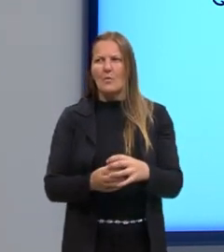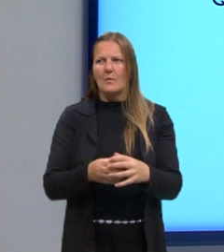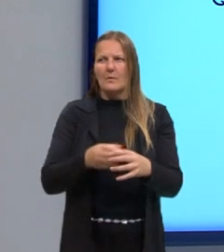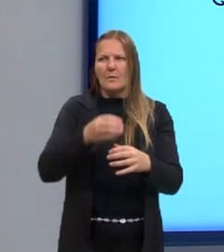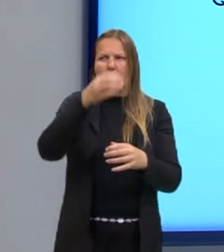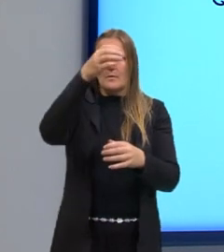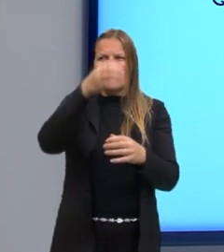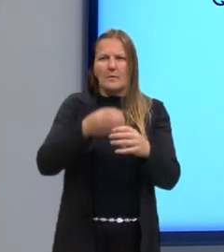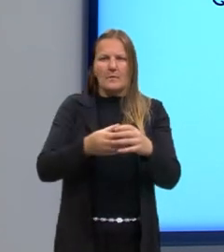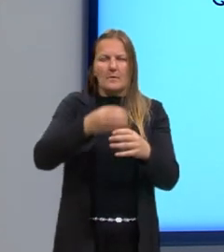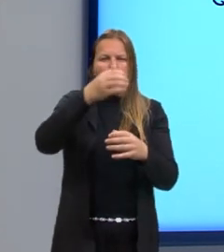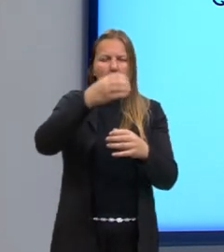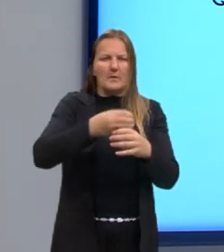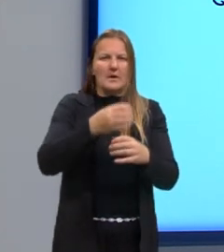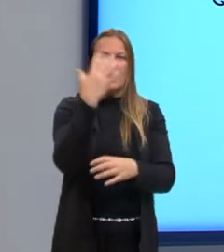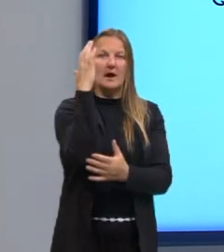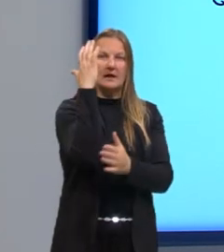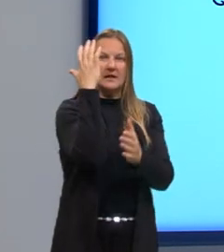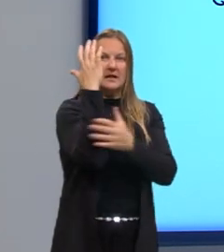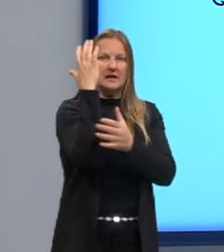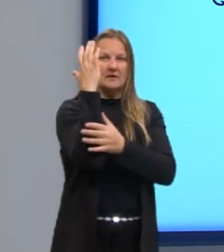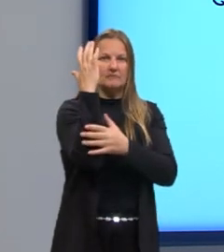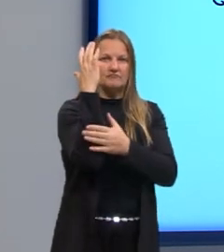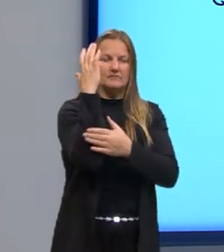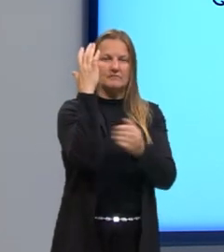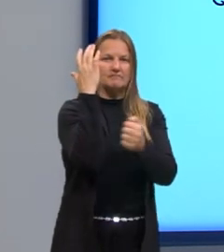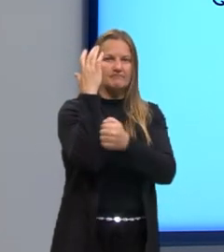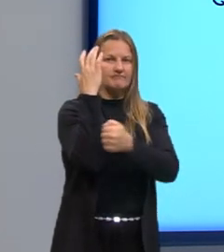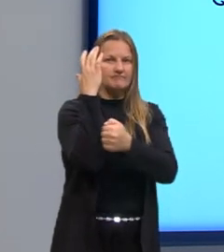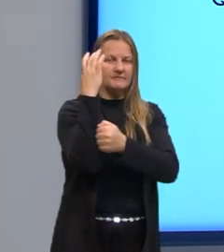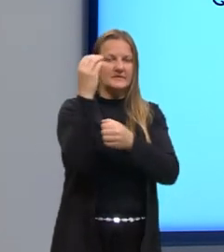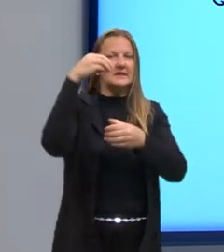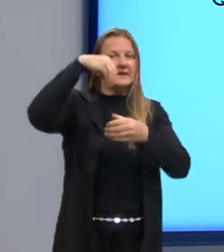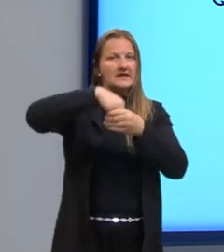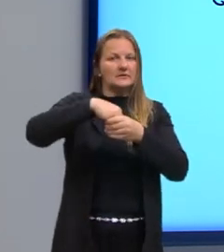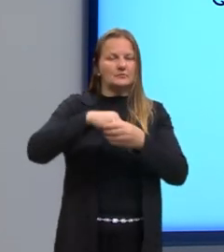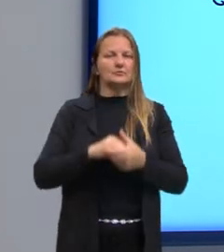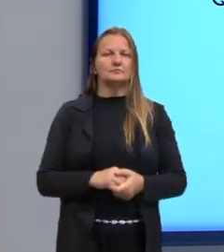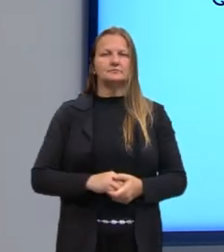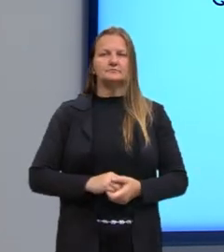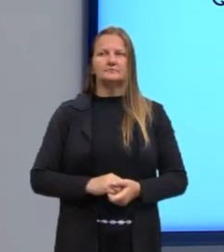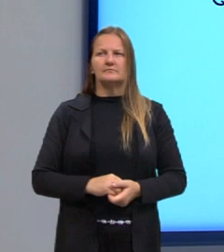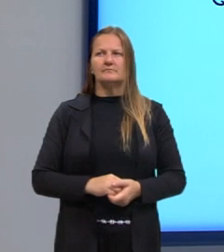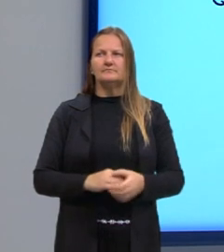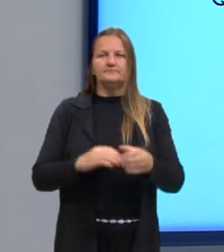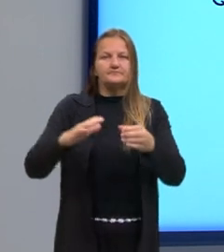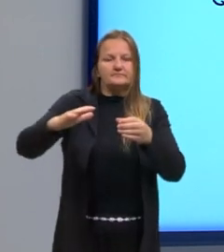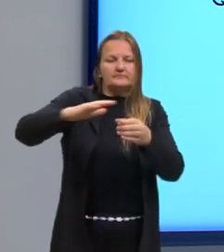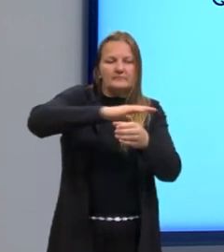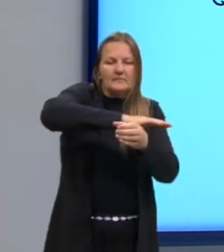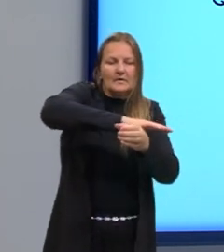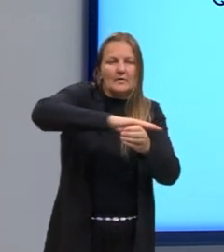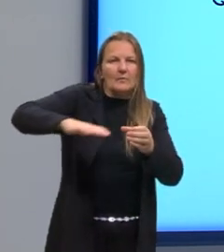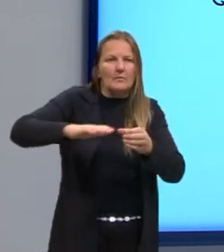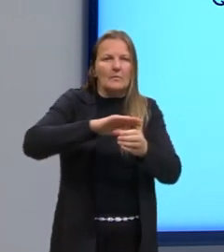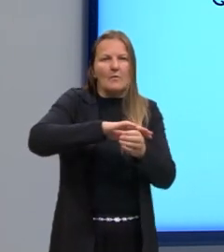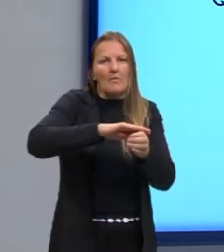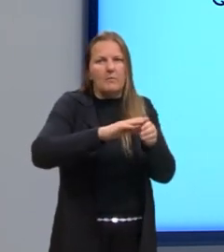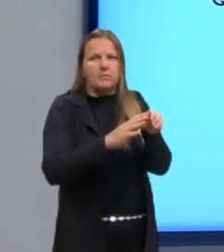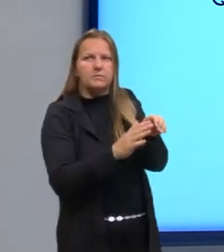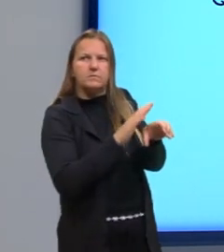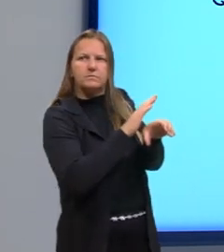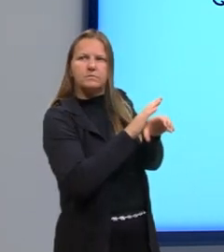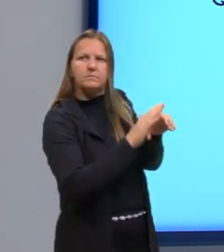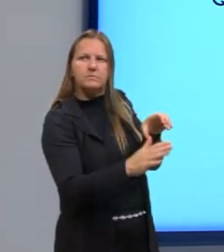Certo? Vamos ver mais aprofundadamente. Olhando aqui, assim, esse recorte, qual parte vocês